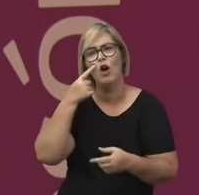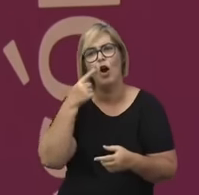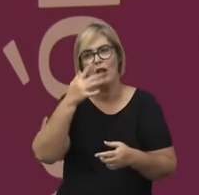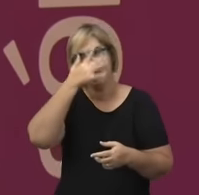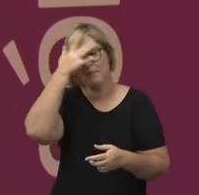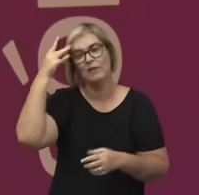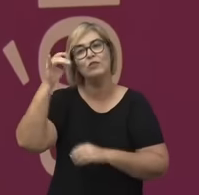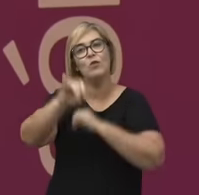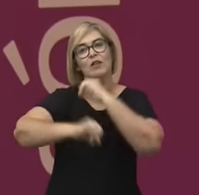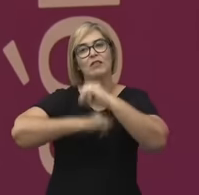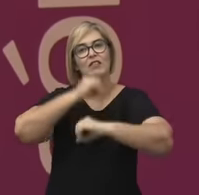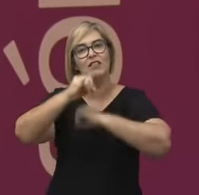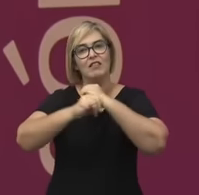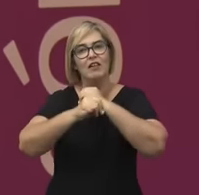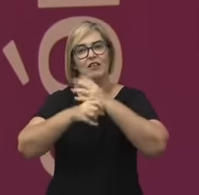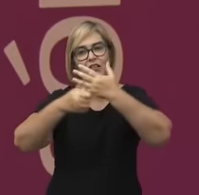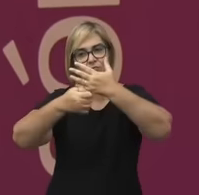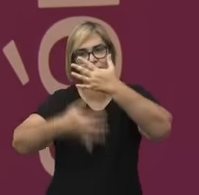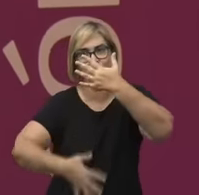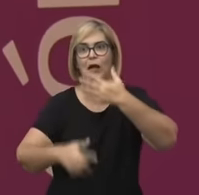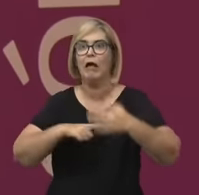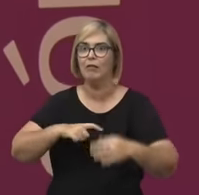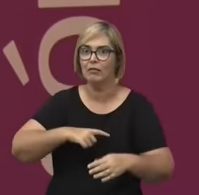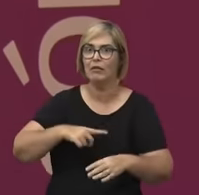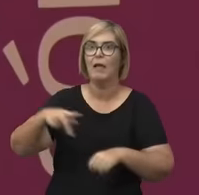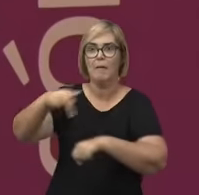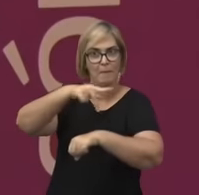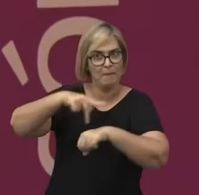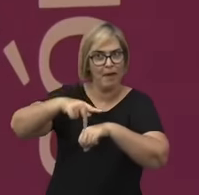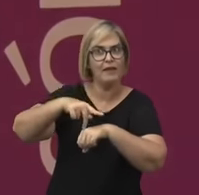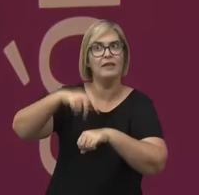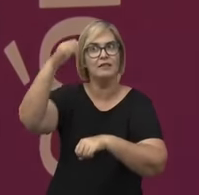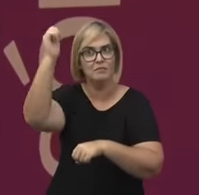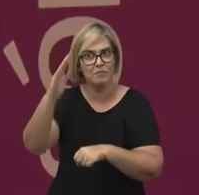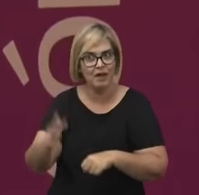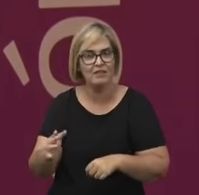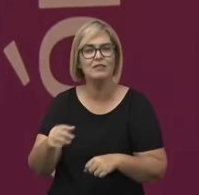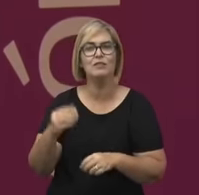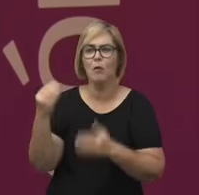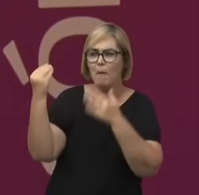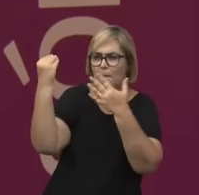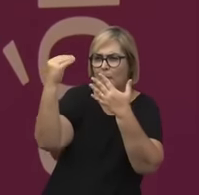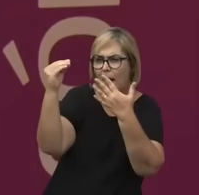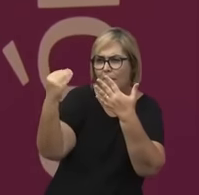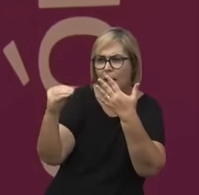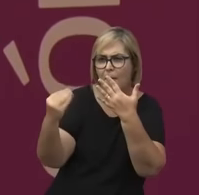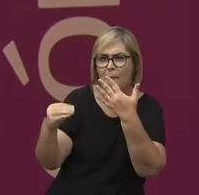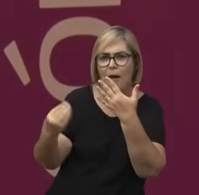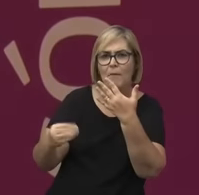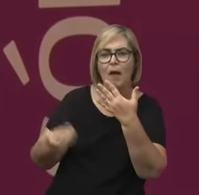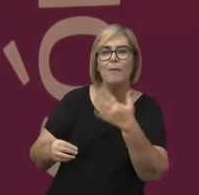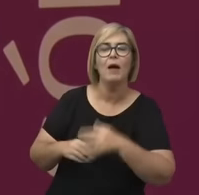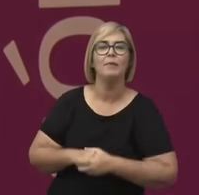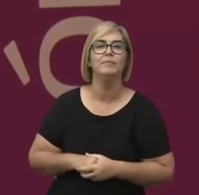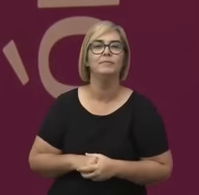acompanhando a gente pela internet, o pessoal do Brasil inteiro, até fora do país, se manifestaram aqui de Montevidéu, está acompanhando a gente.